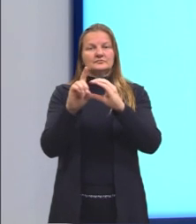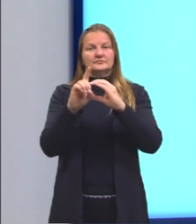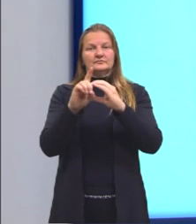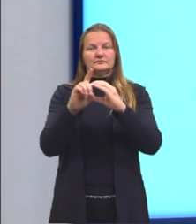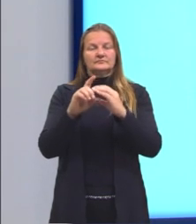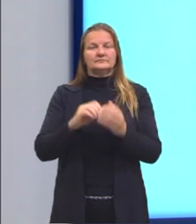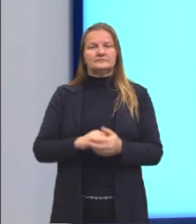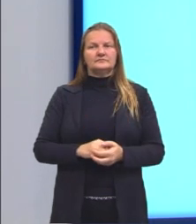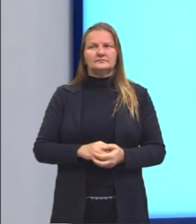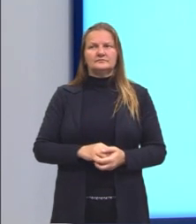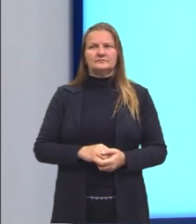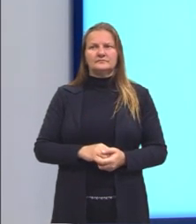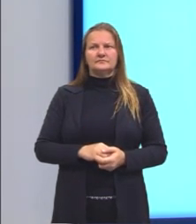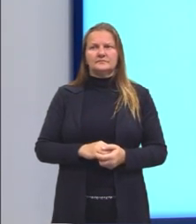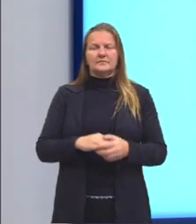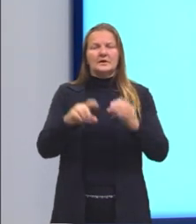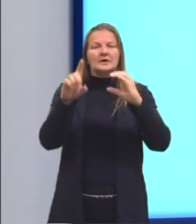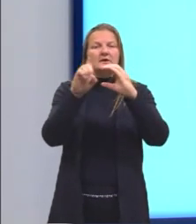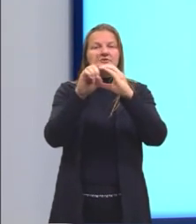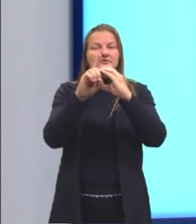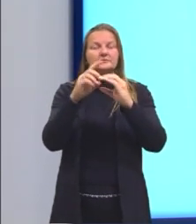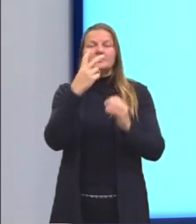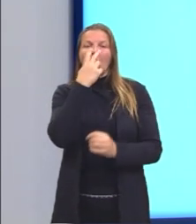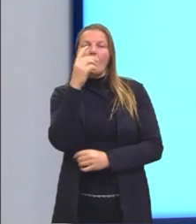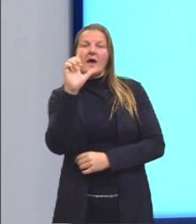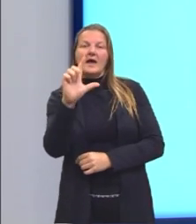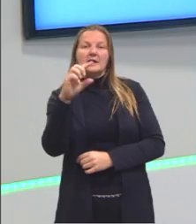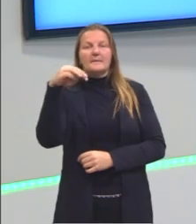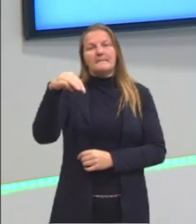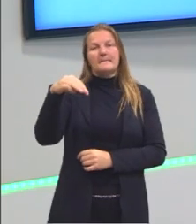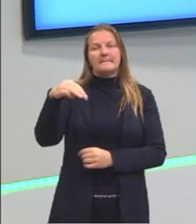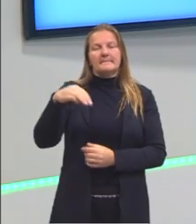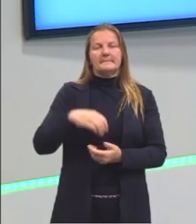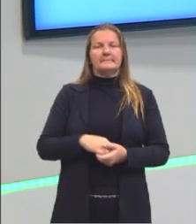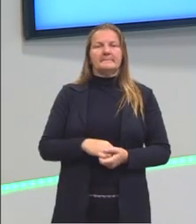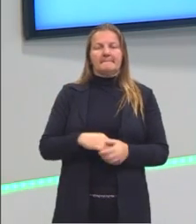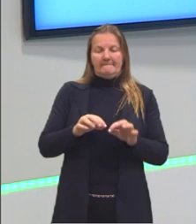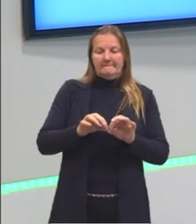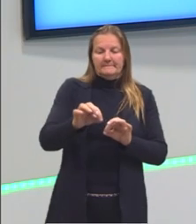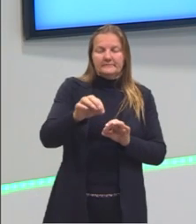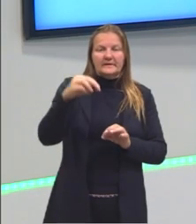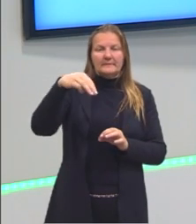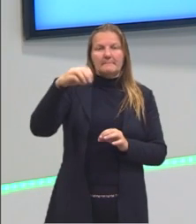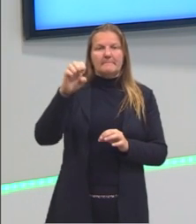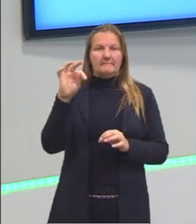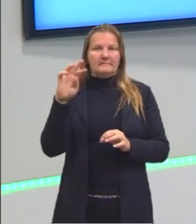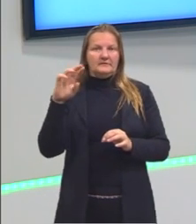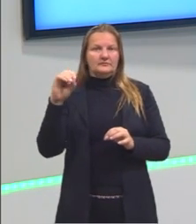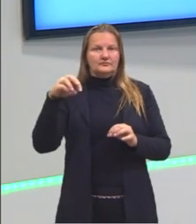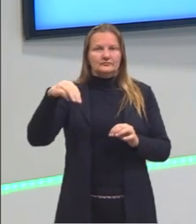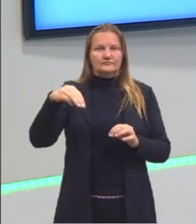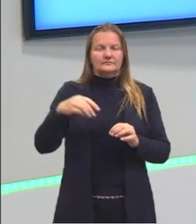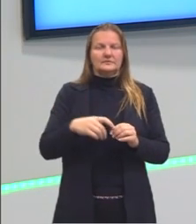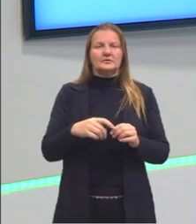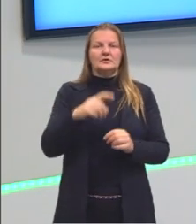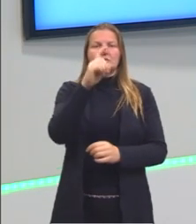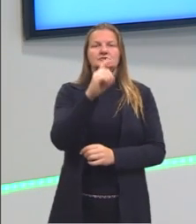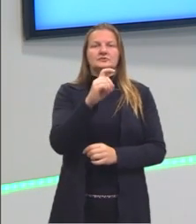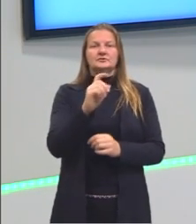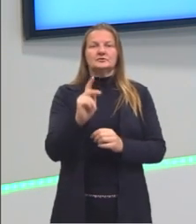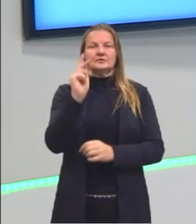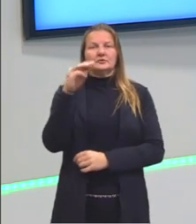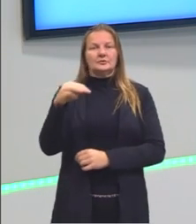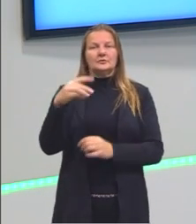e o nosso diâmetro é de L metros. Então, o número de voltas, X quilômetros,